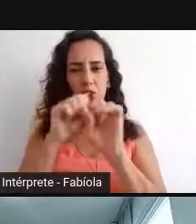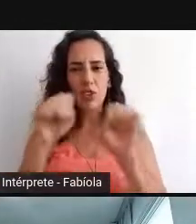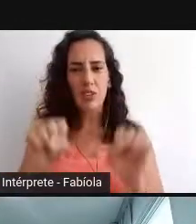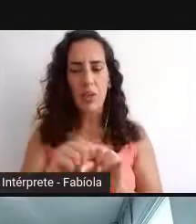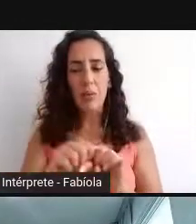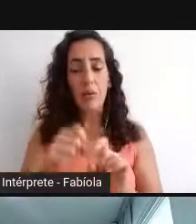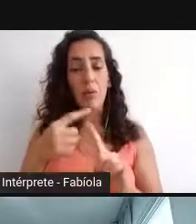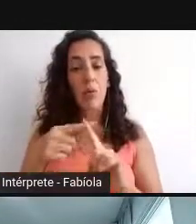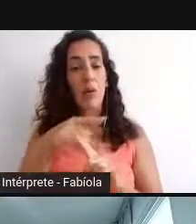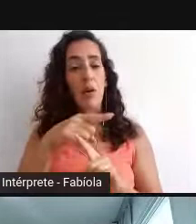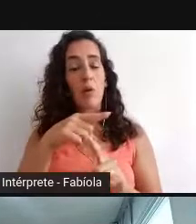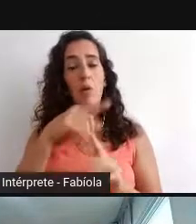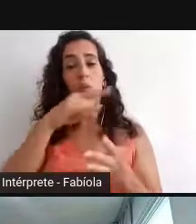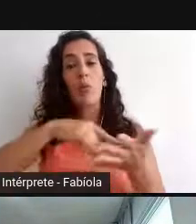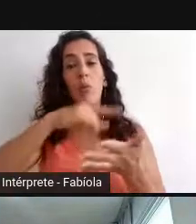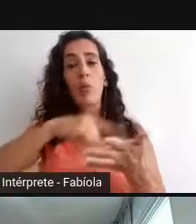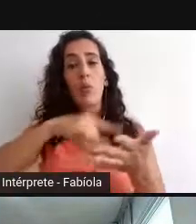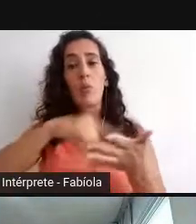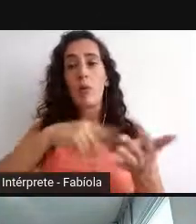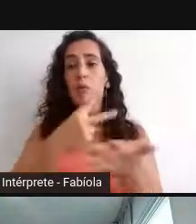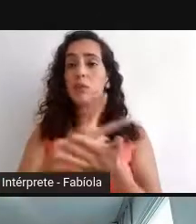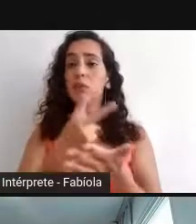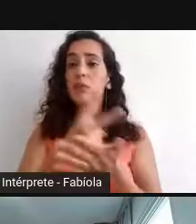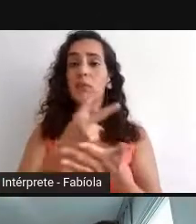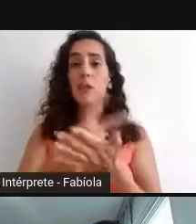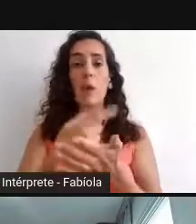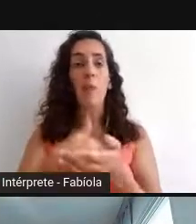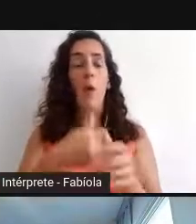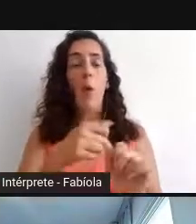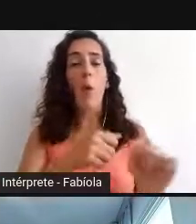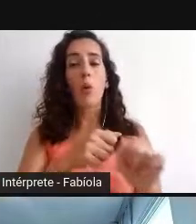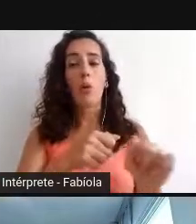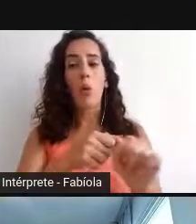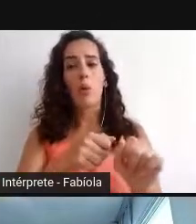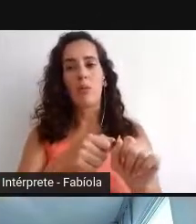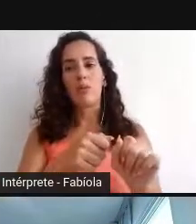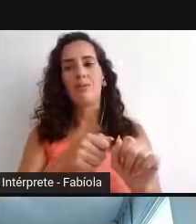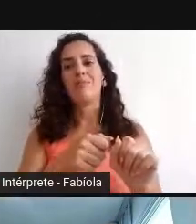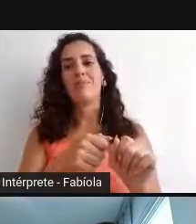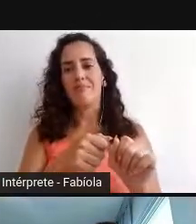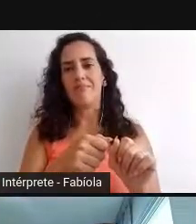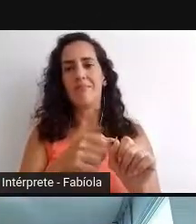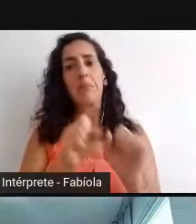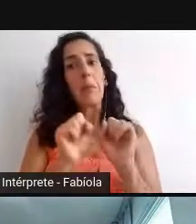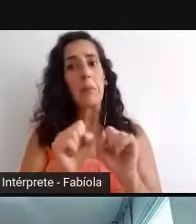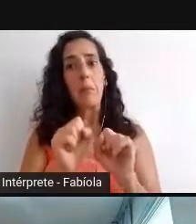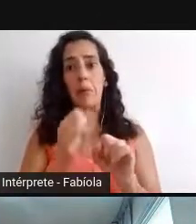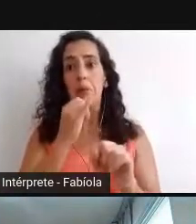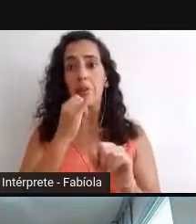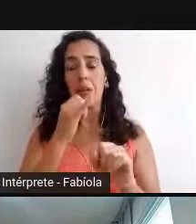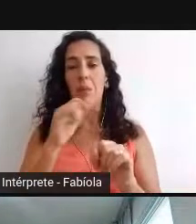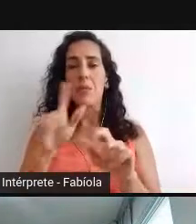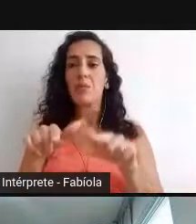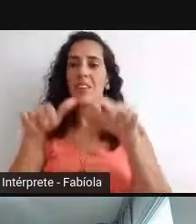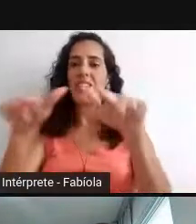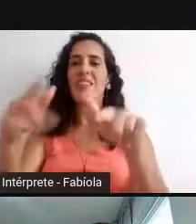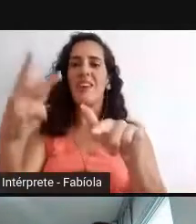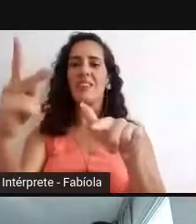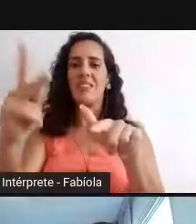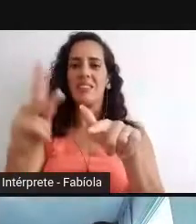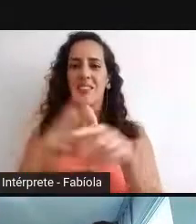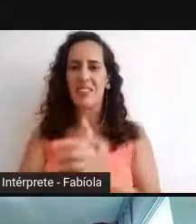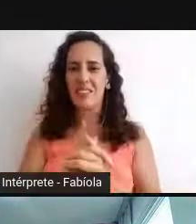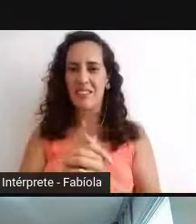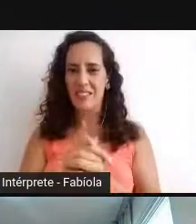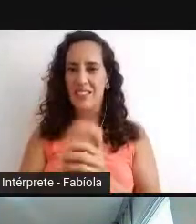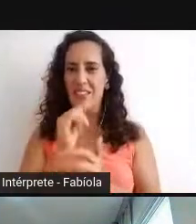estão sendo controlados sempre. Isso pode acontecer com o diploma digital de vocês. quando for digital,